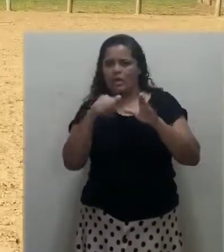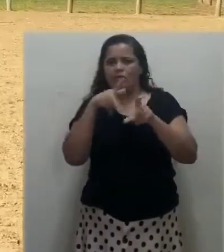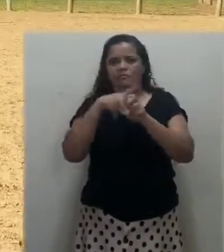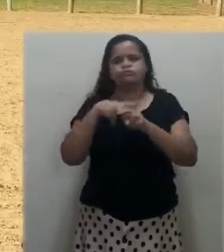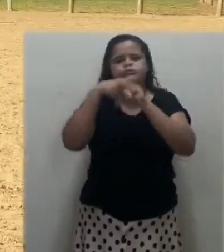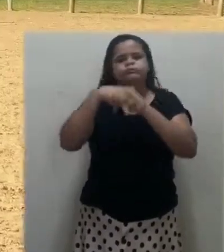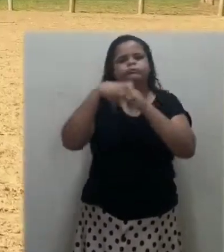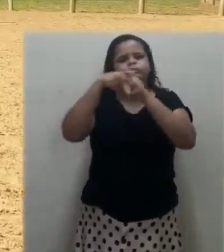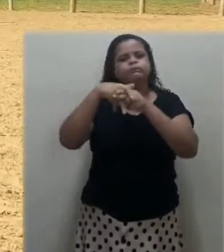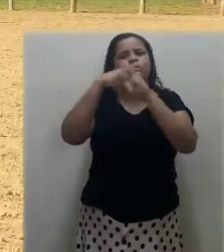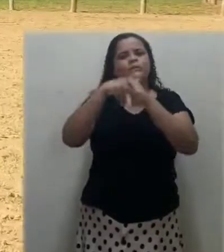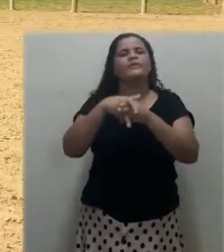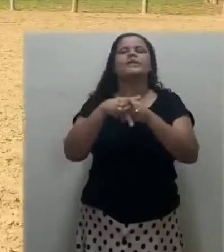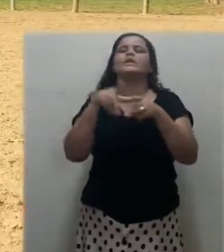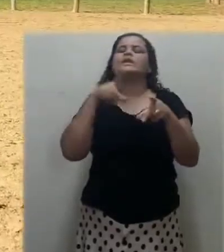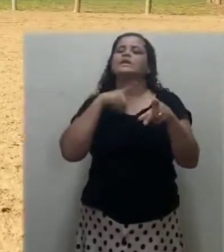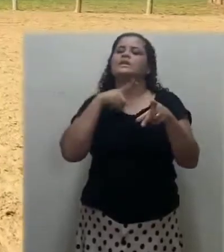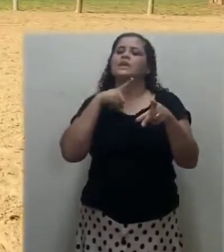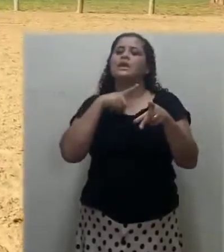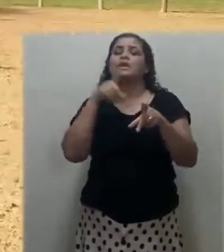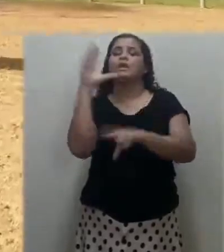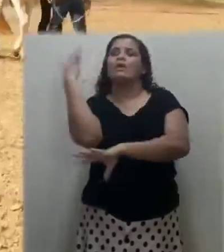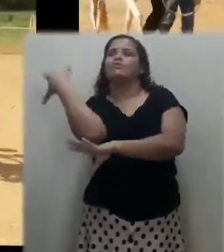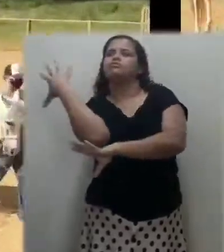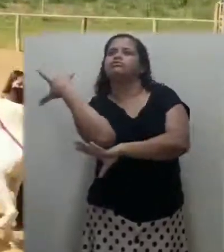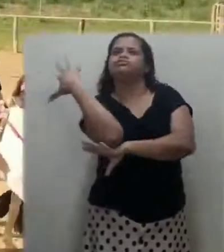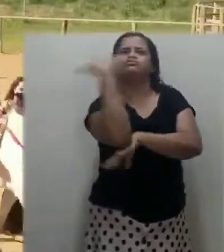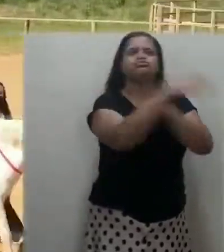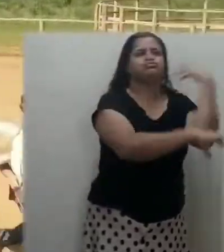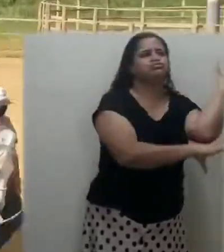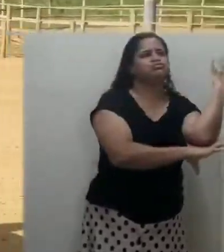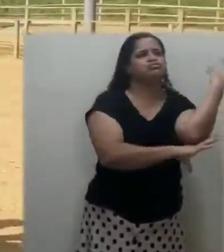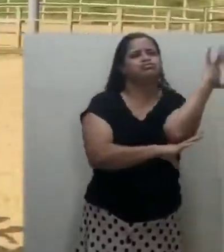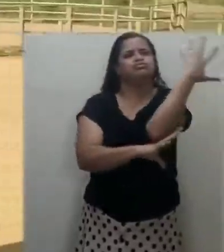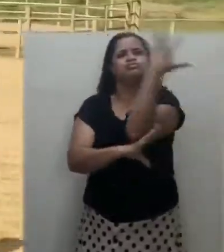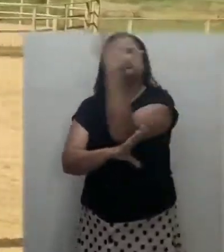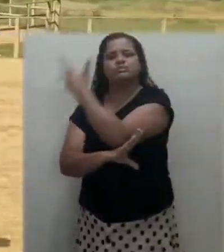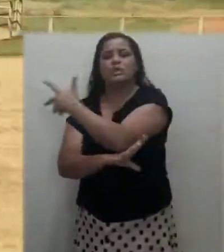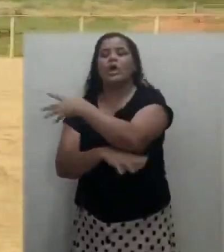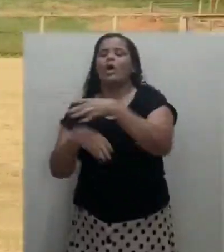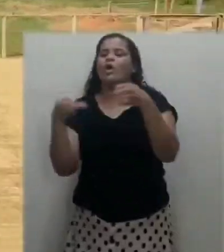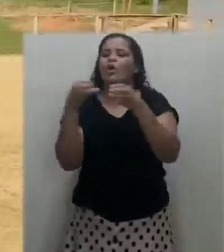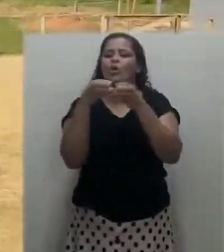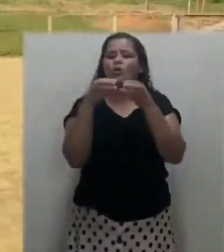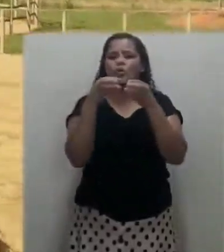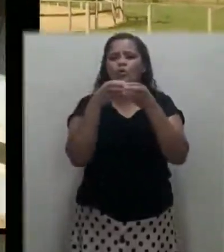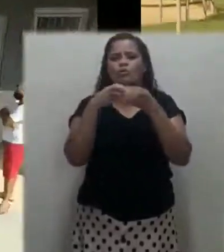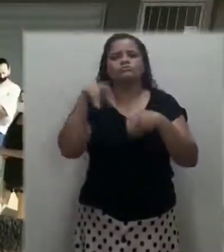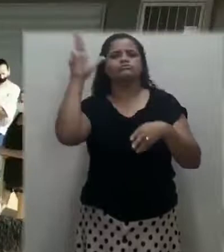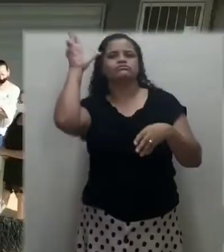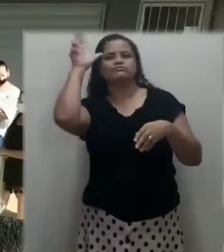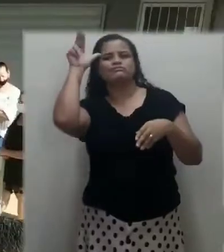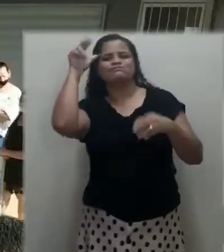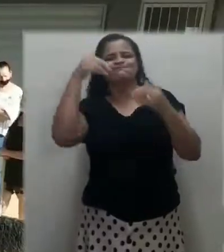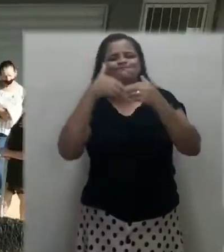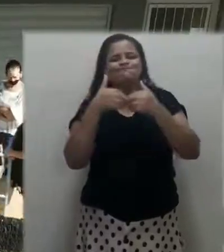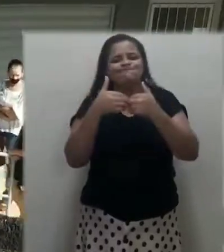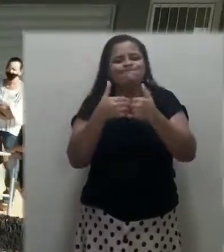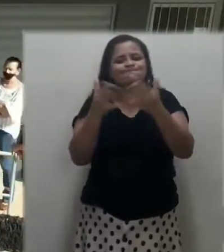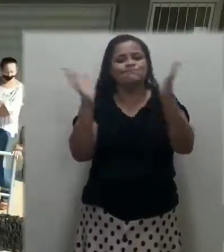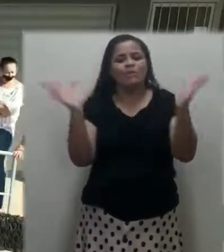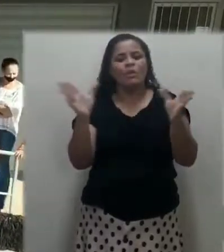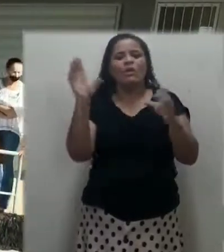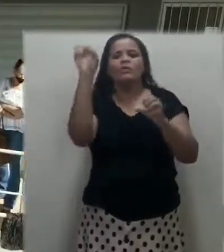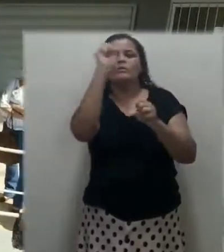além da estrutura física, contamos com uma natureza exuberante que nos cerca. Clube do Cavalo, de portas